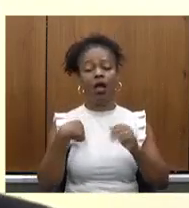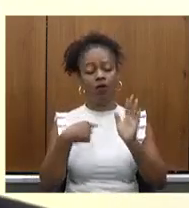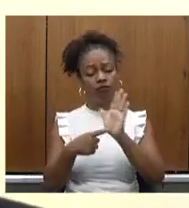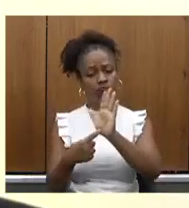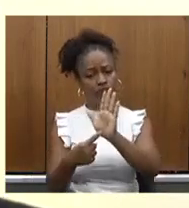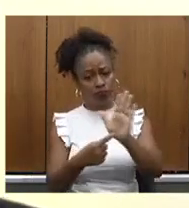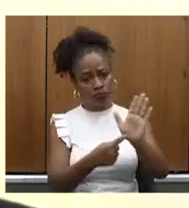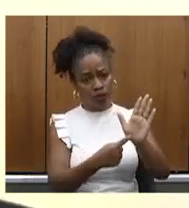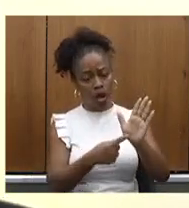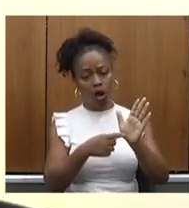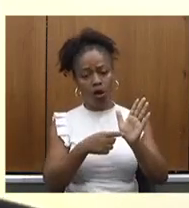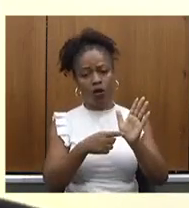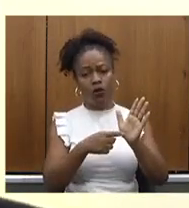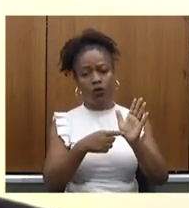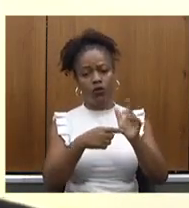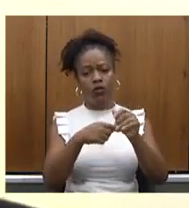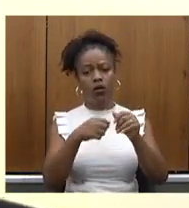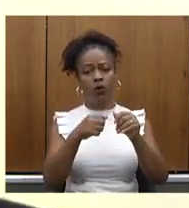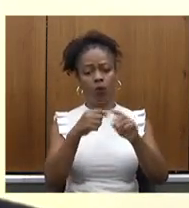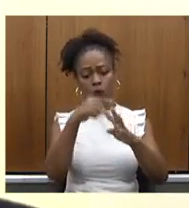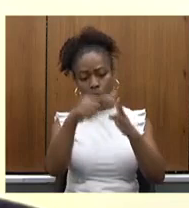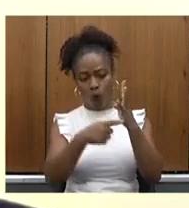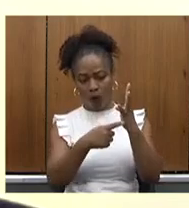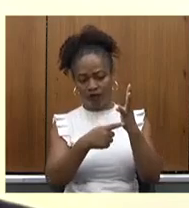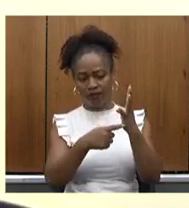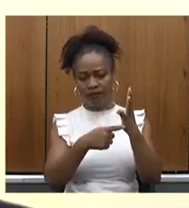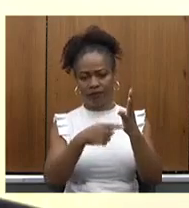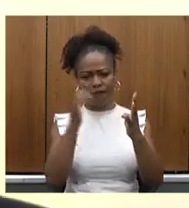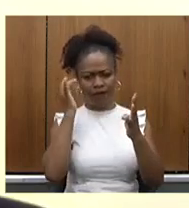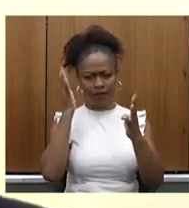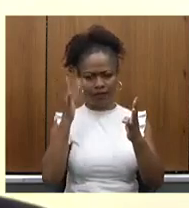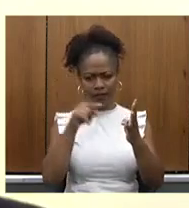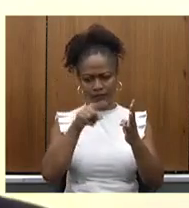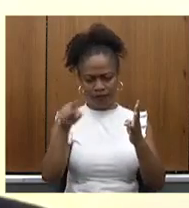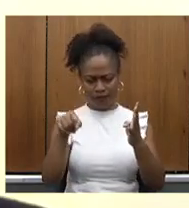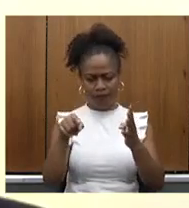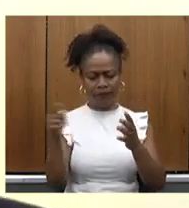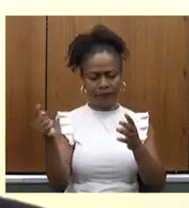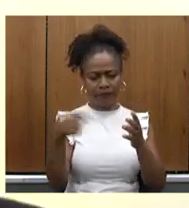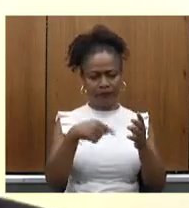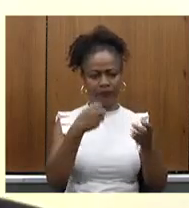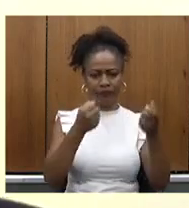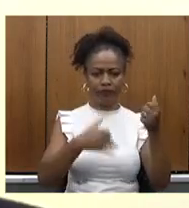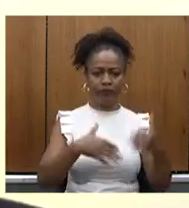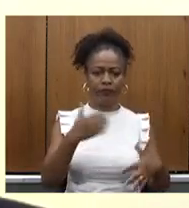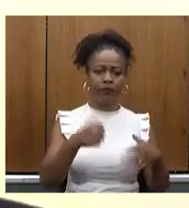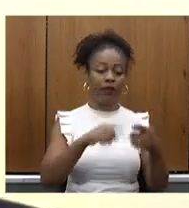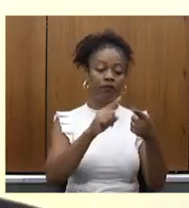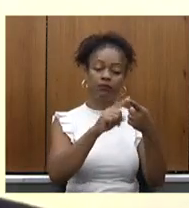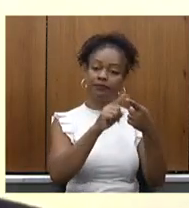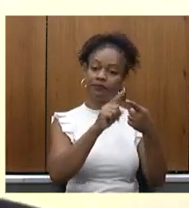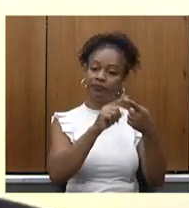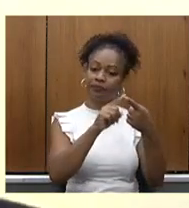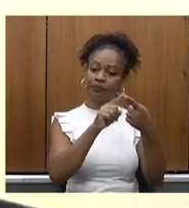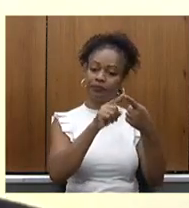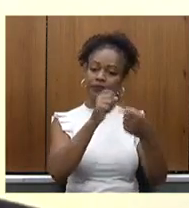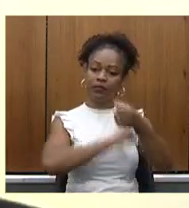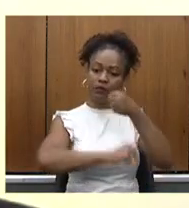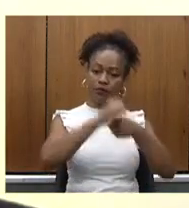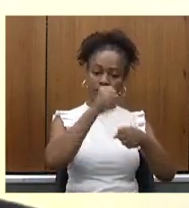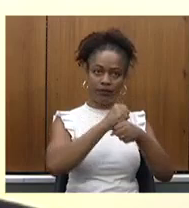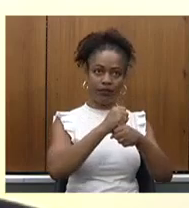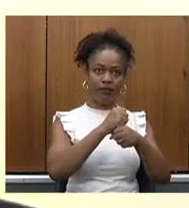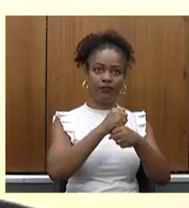facilita o trânsito para o senhor. Primeiro, porque ano passado nós tivemos um cumprimento